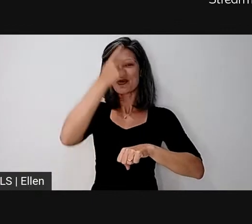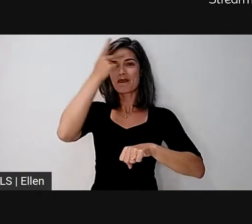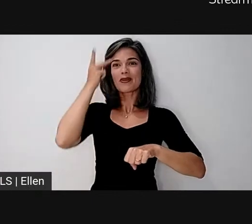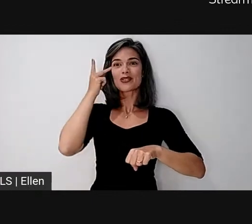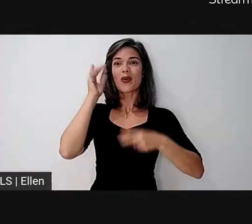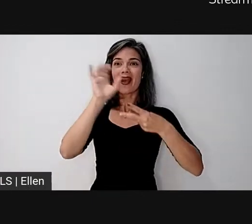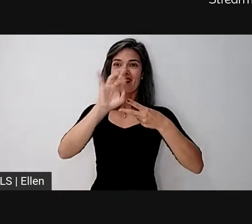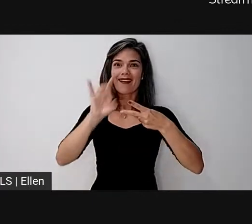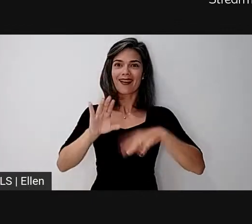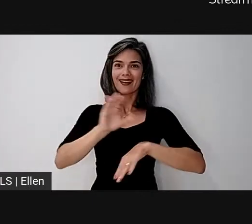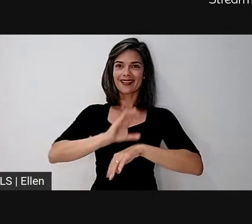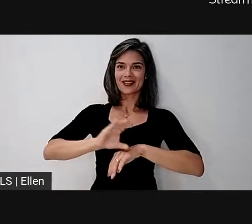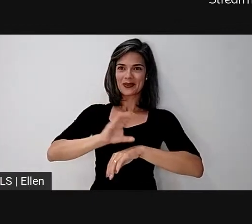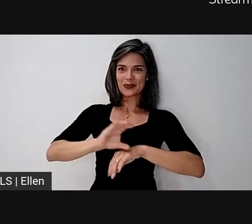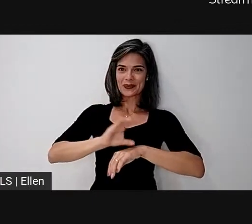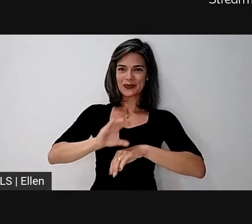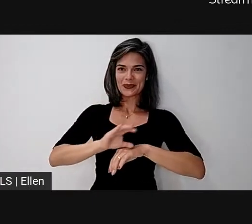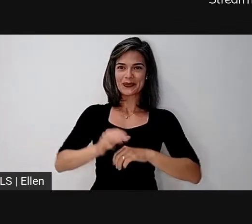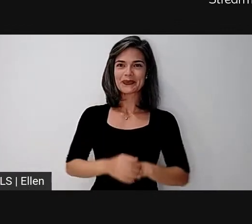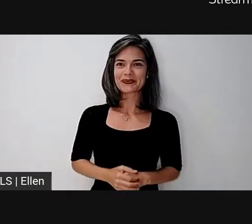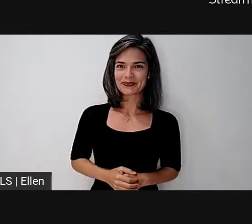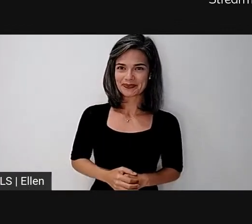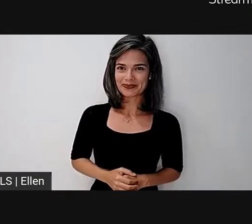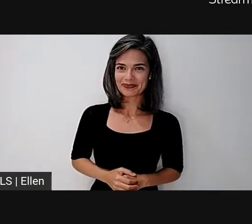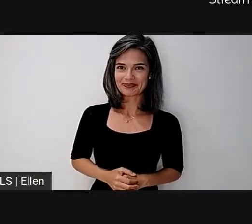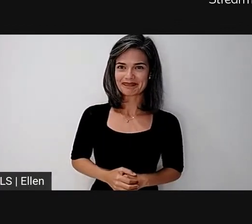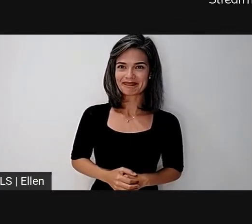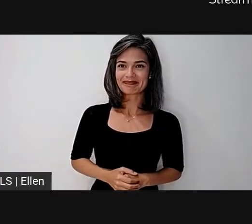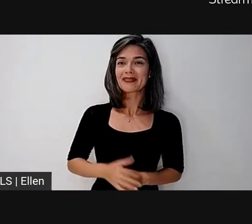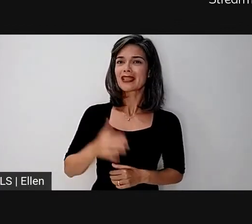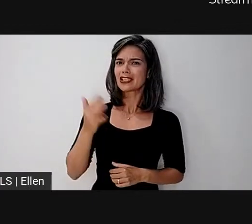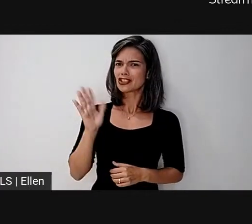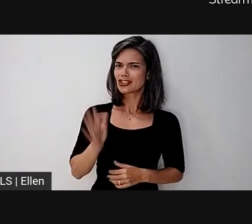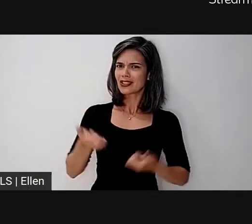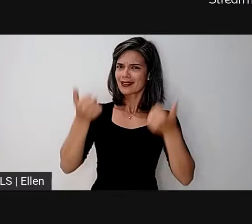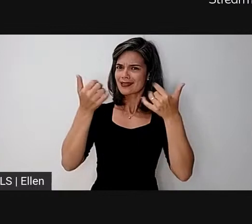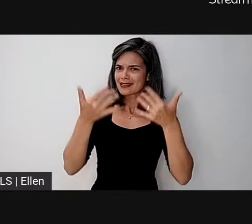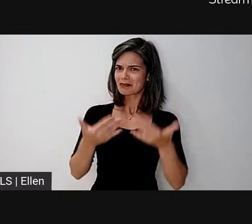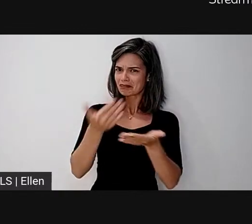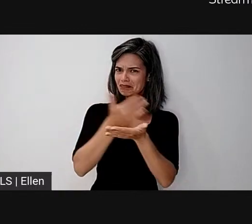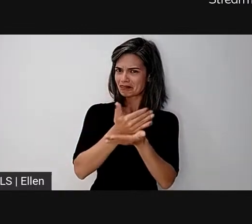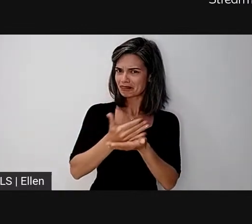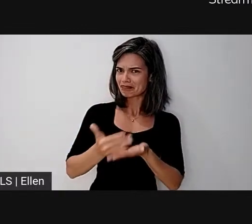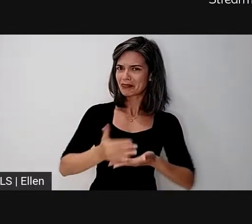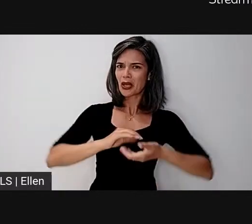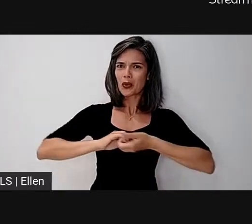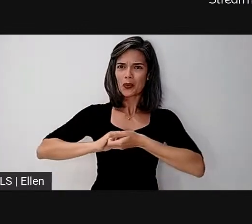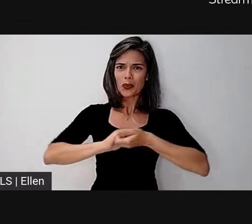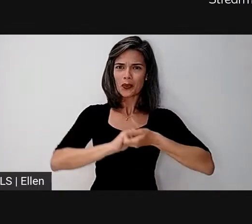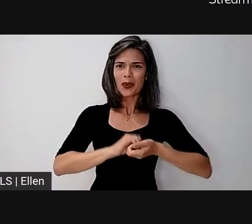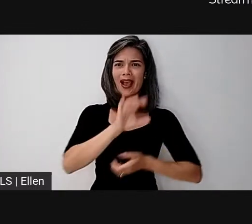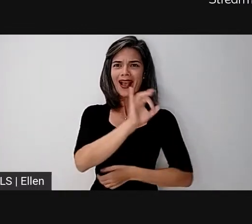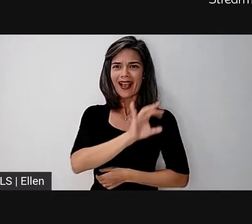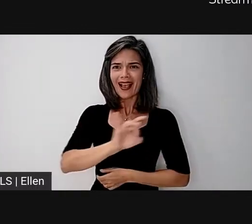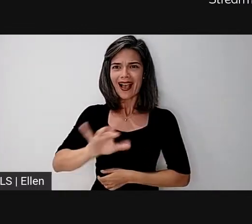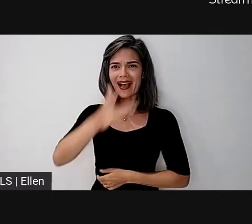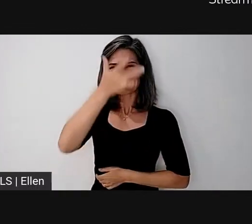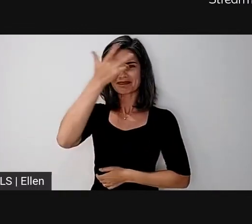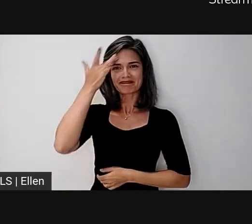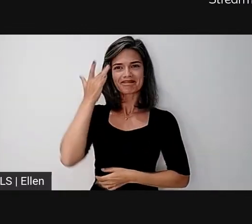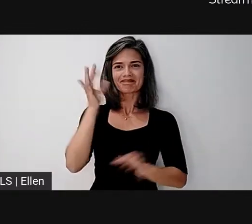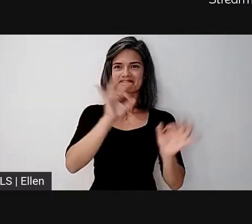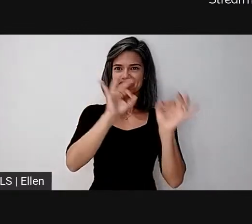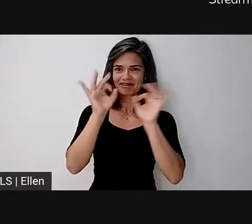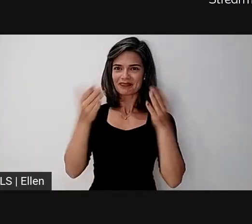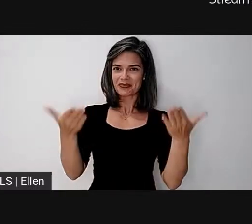um. Com essas considerações iniciais, então, nós queremos cumprimentar a cada convidado que está conosco,